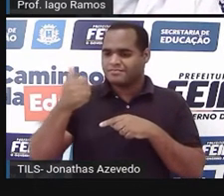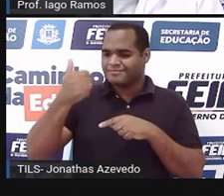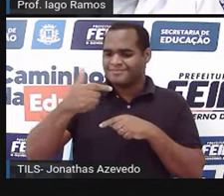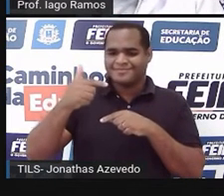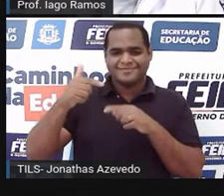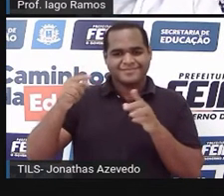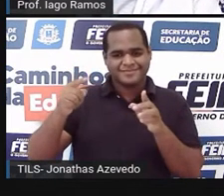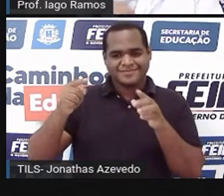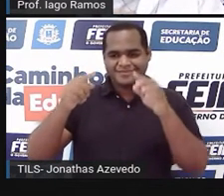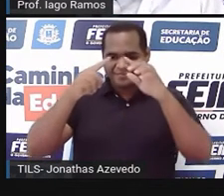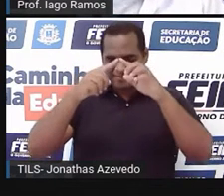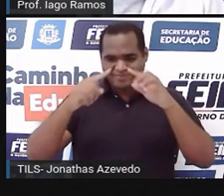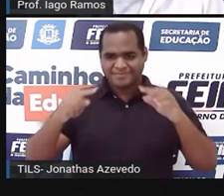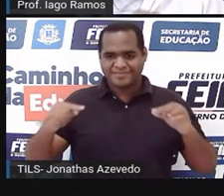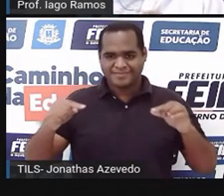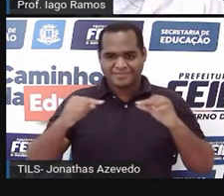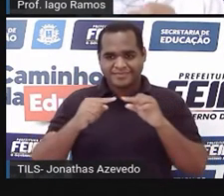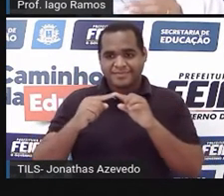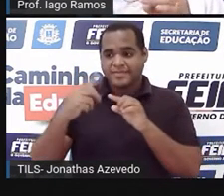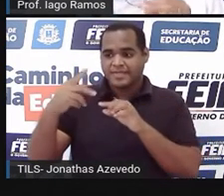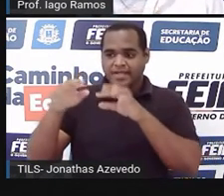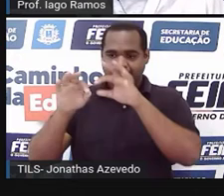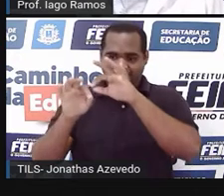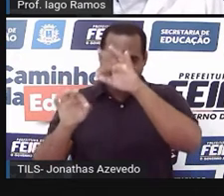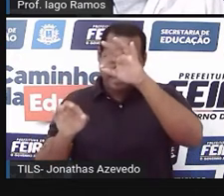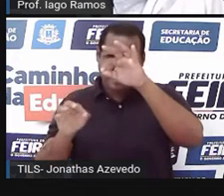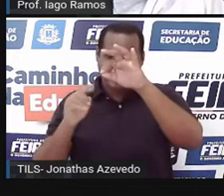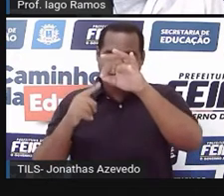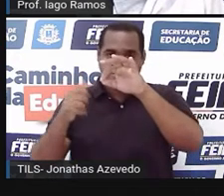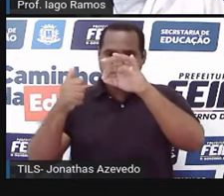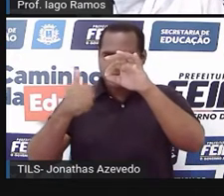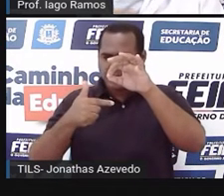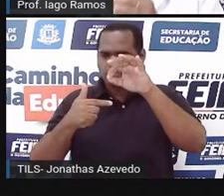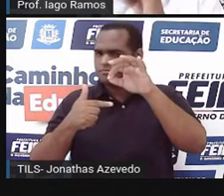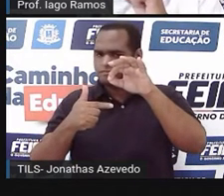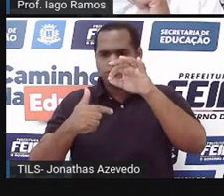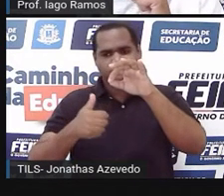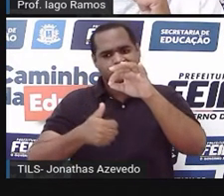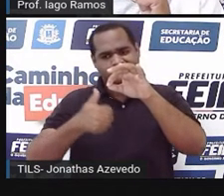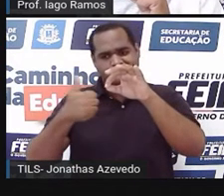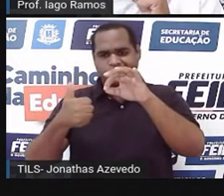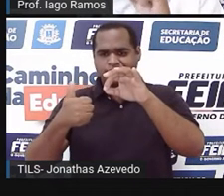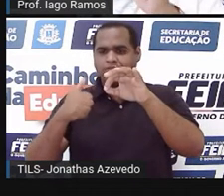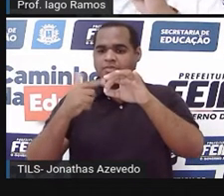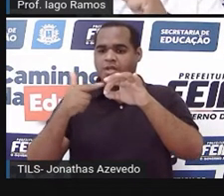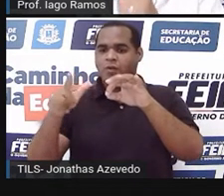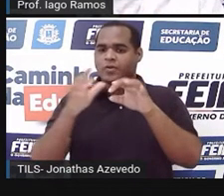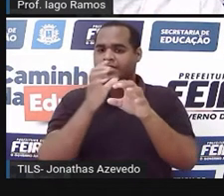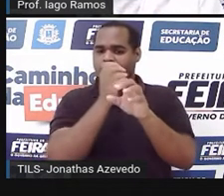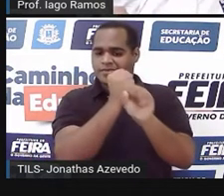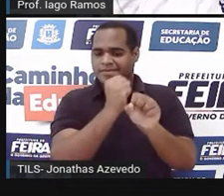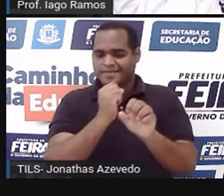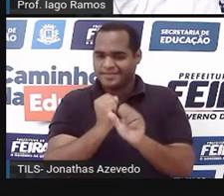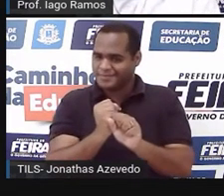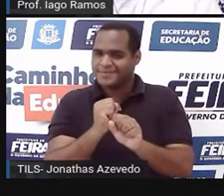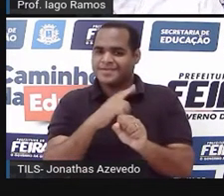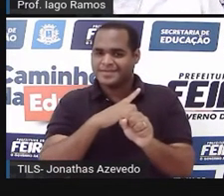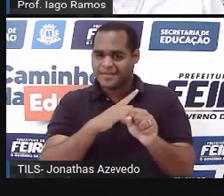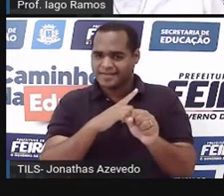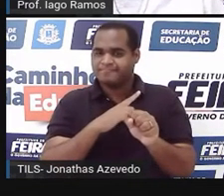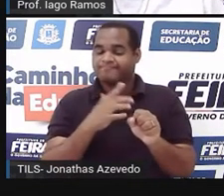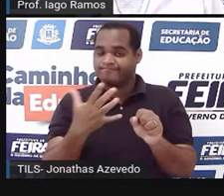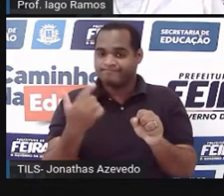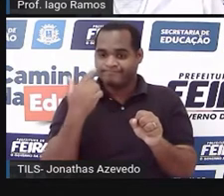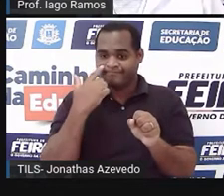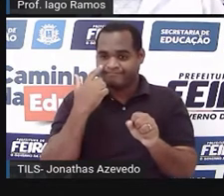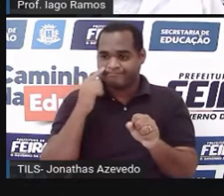menor que a soma dos outros dois lados. E aí, tem uma observação. Verificar a condição com